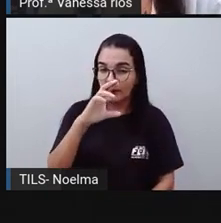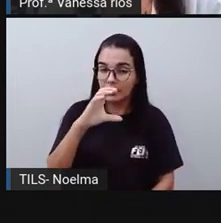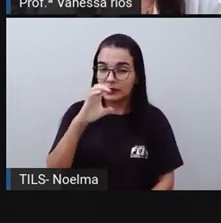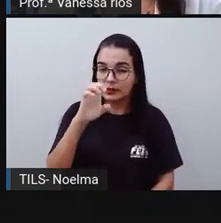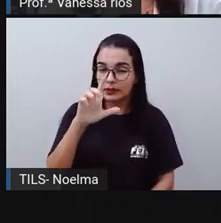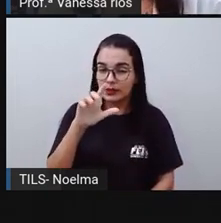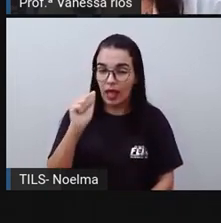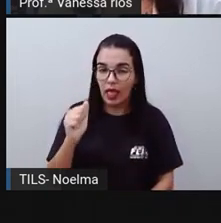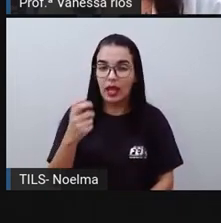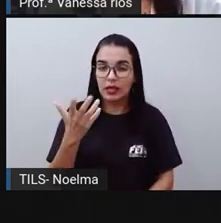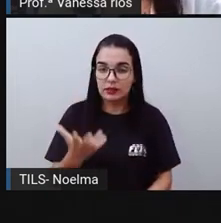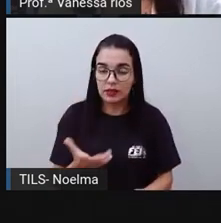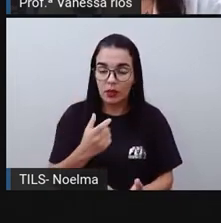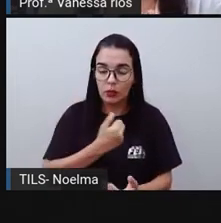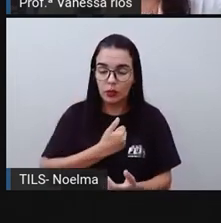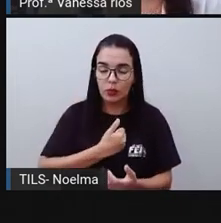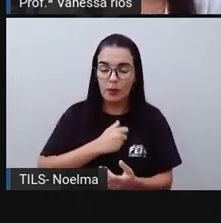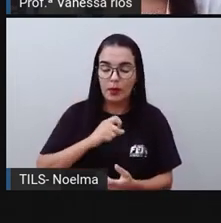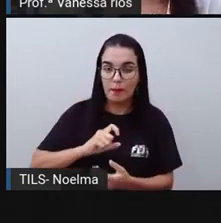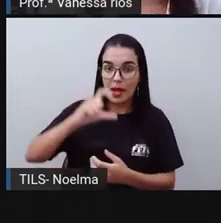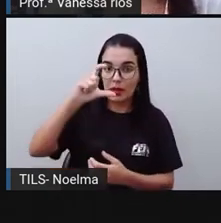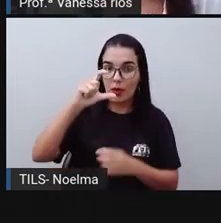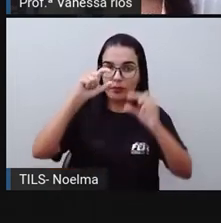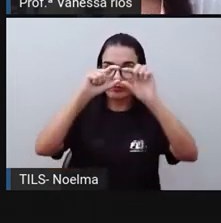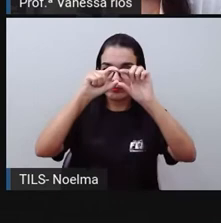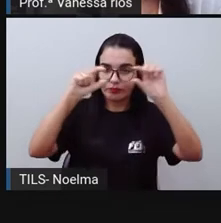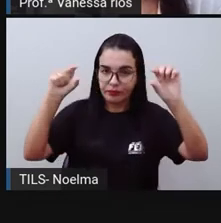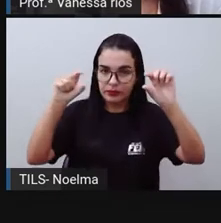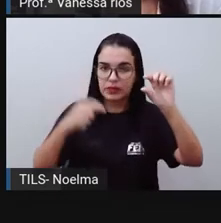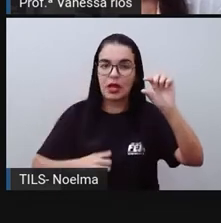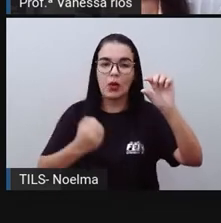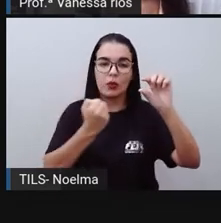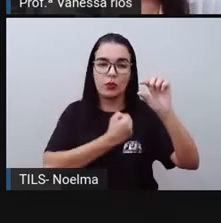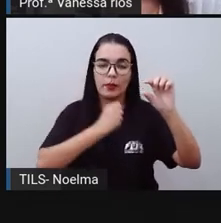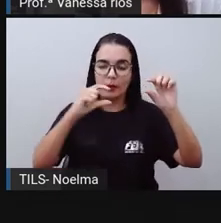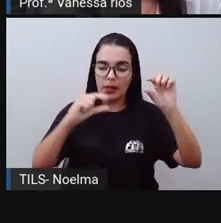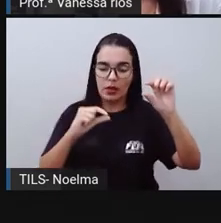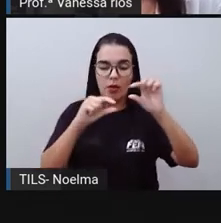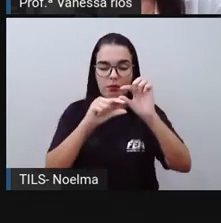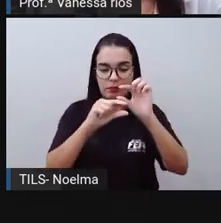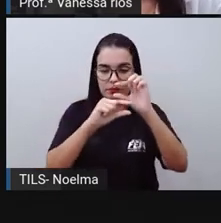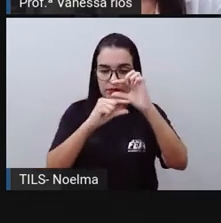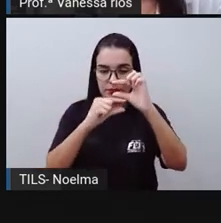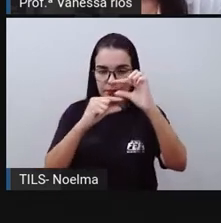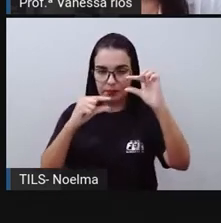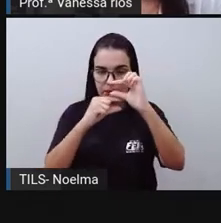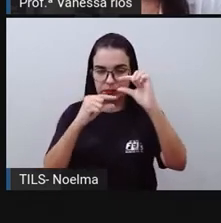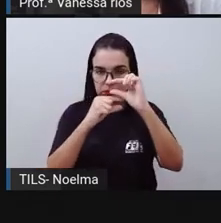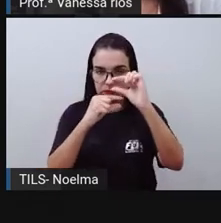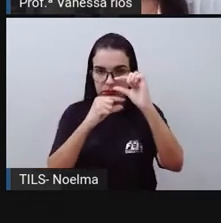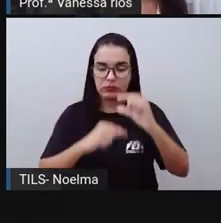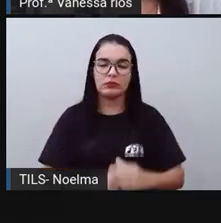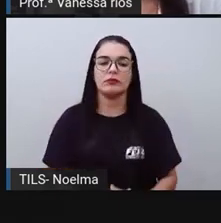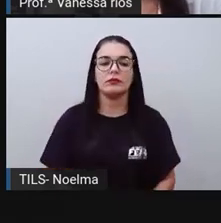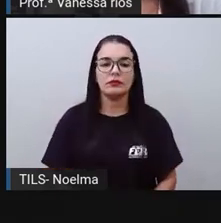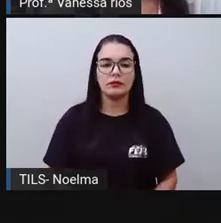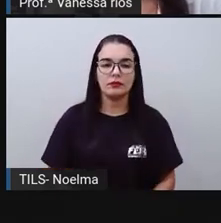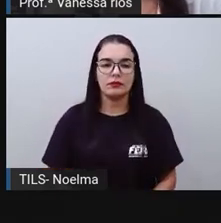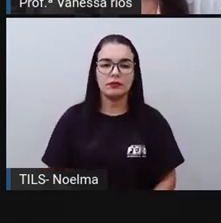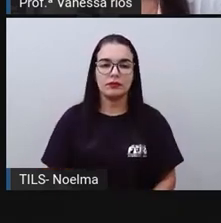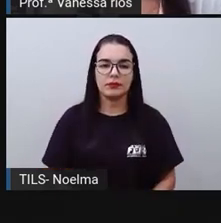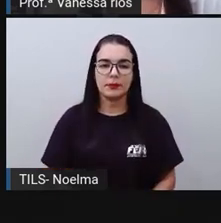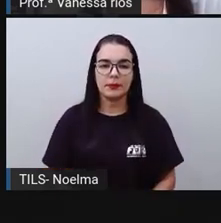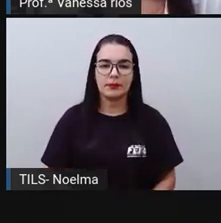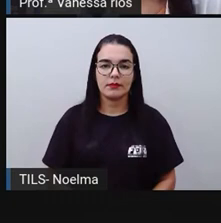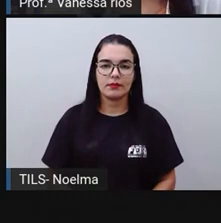nós observamos o algoritmo da subtração. E aí, para realizar esse primeiro passo, nós devemos colocar o